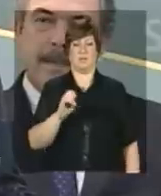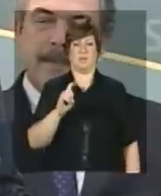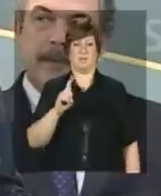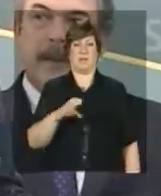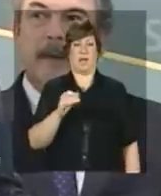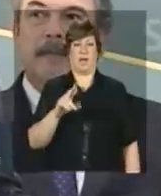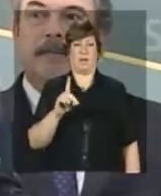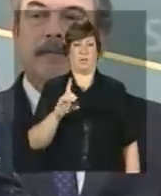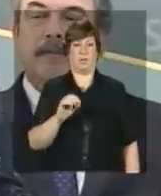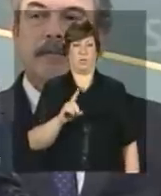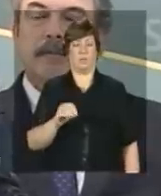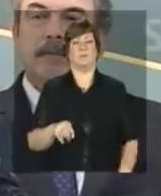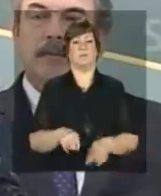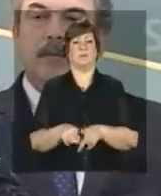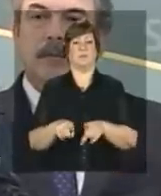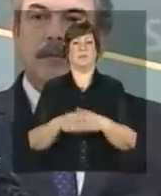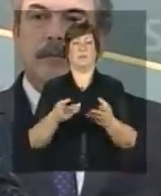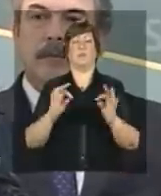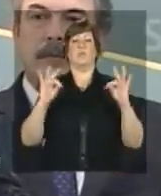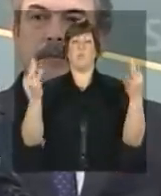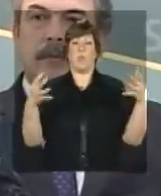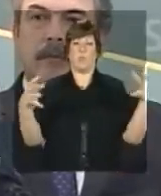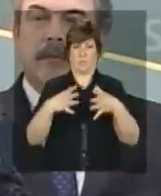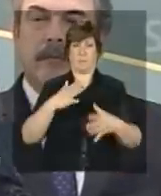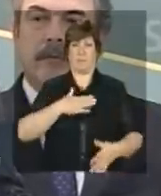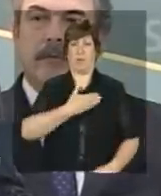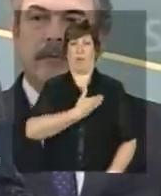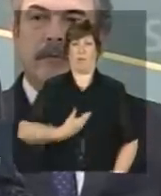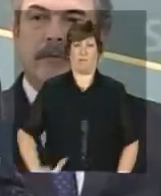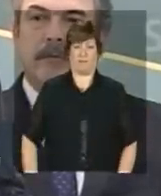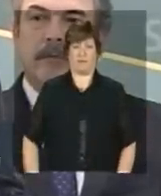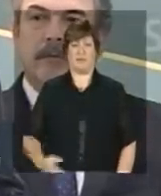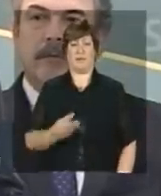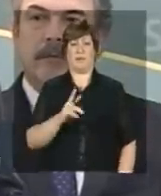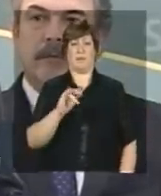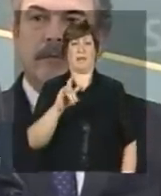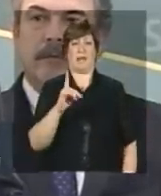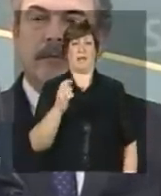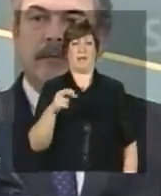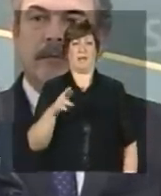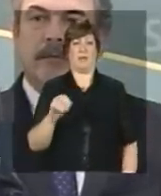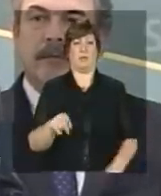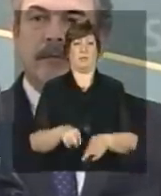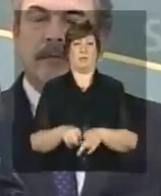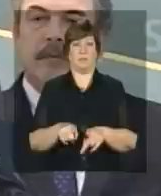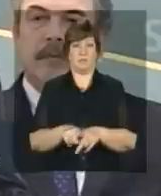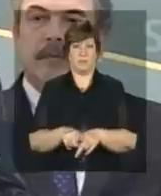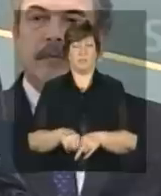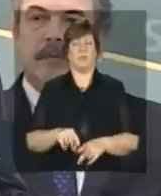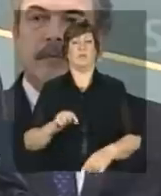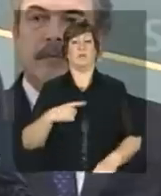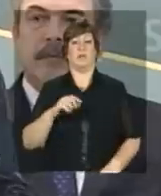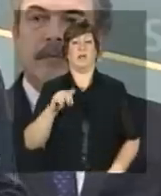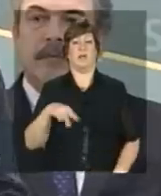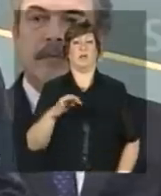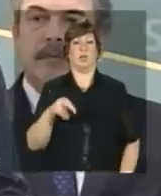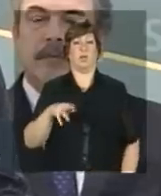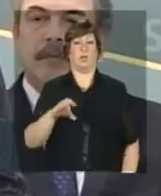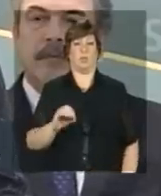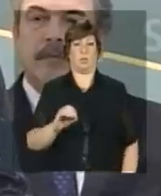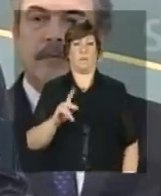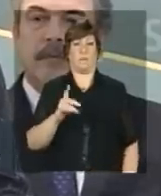a todos os membros do meu governo, Brigadeiro Junit Saito, Antônio Patriota, Guido Mântega,